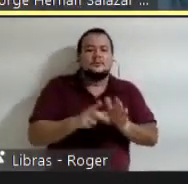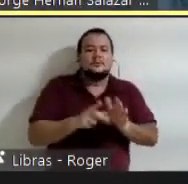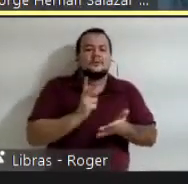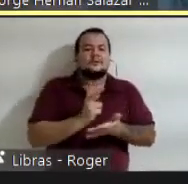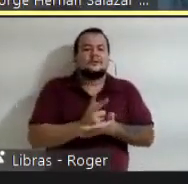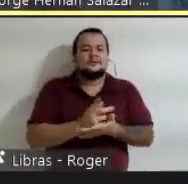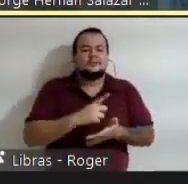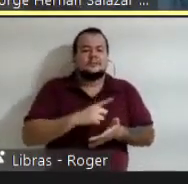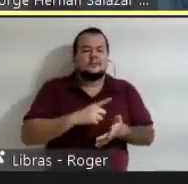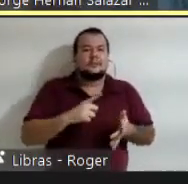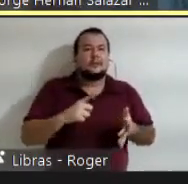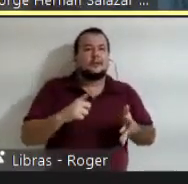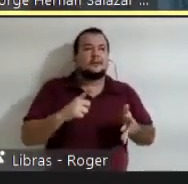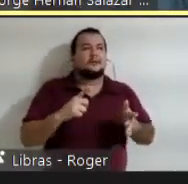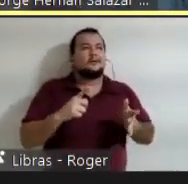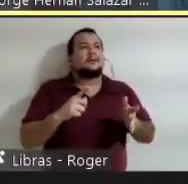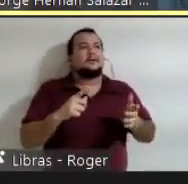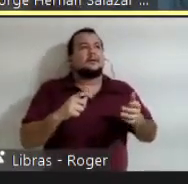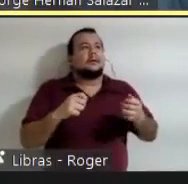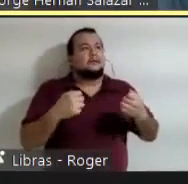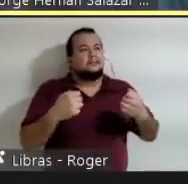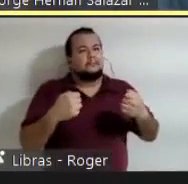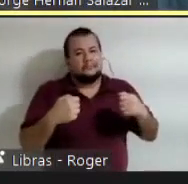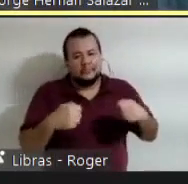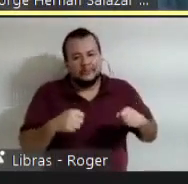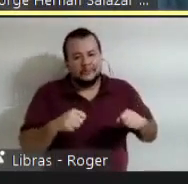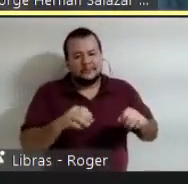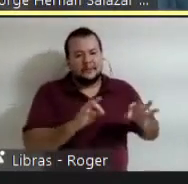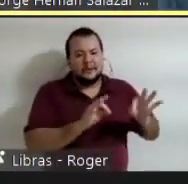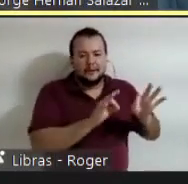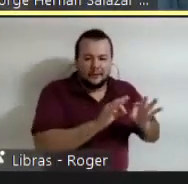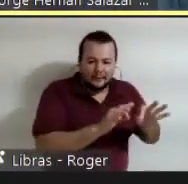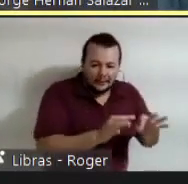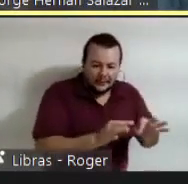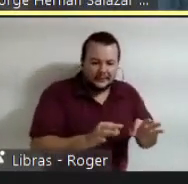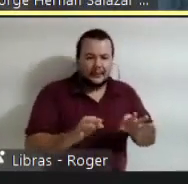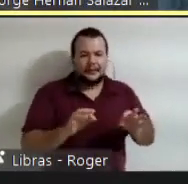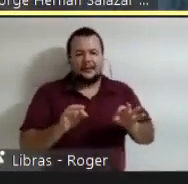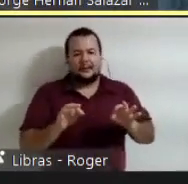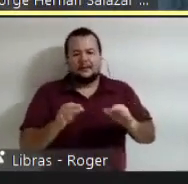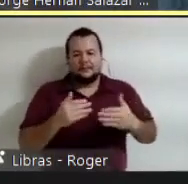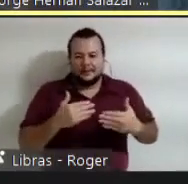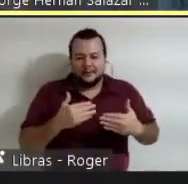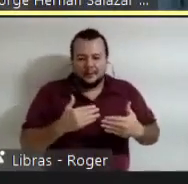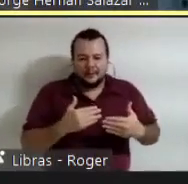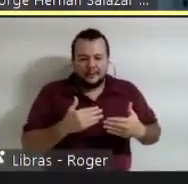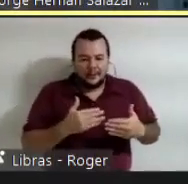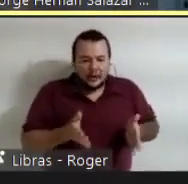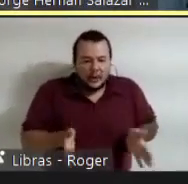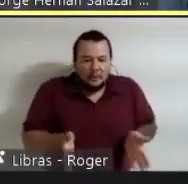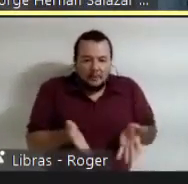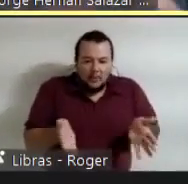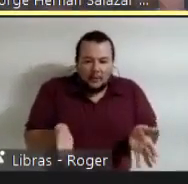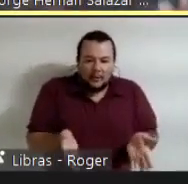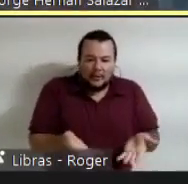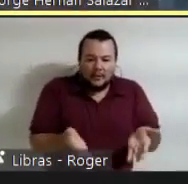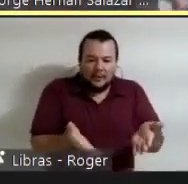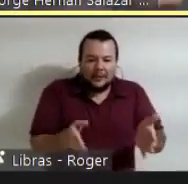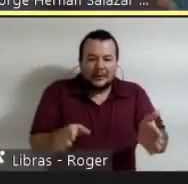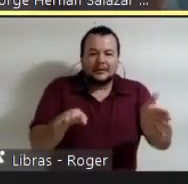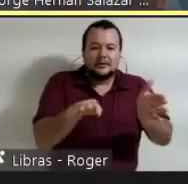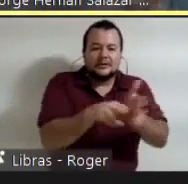para que conduzcan as respostas necessárias. Se as respostas actuales fueran